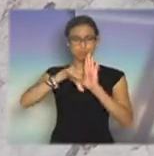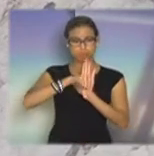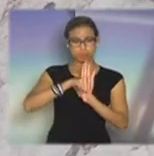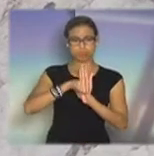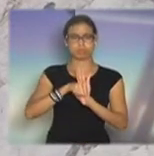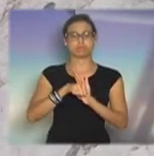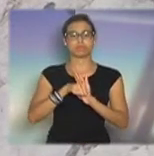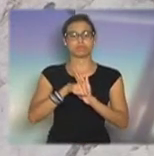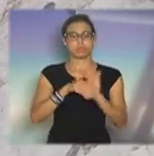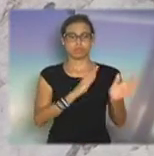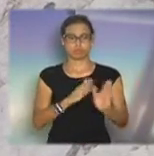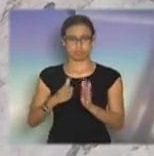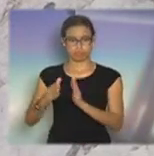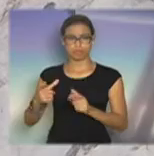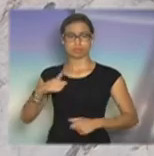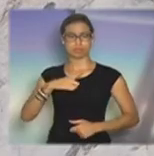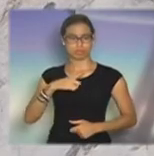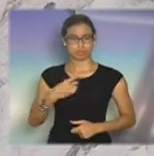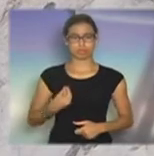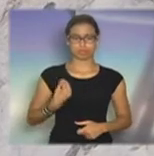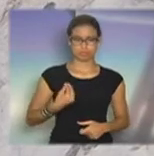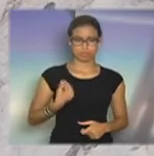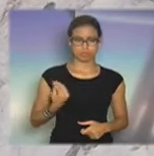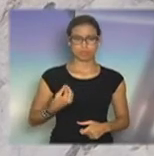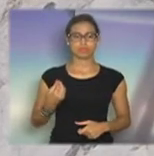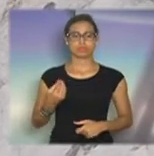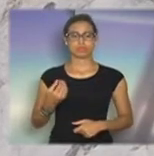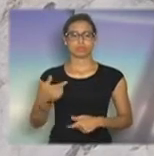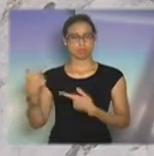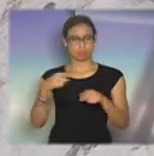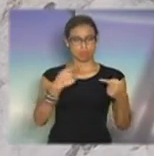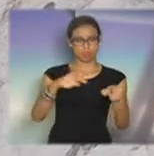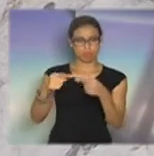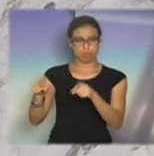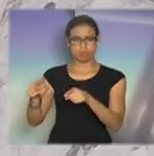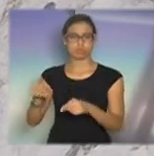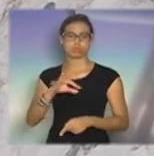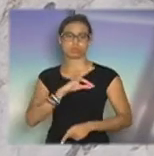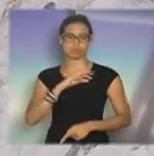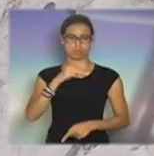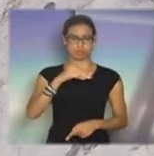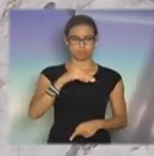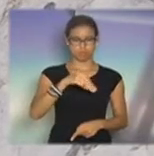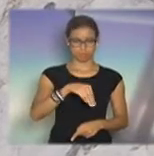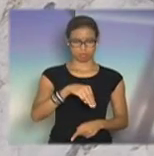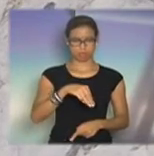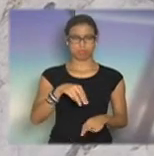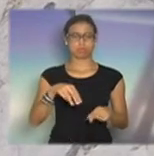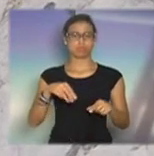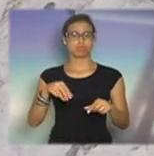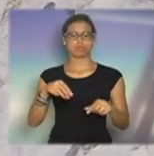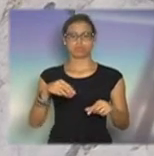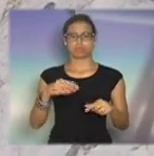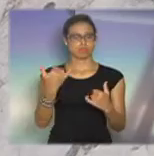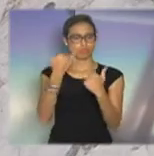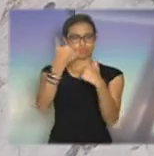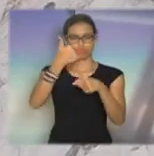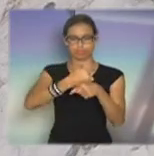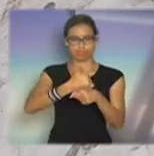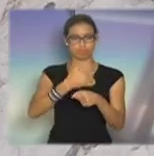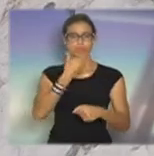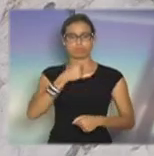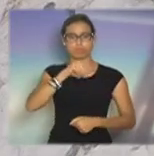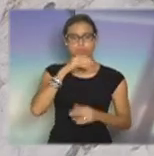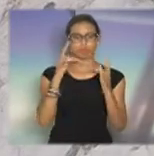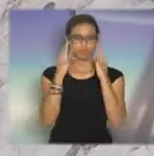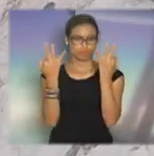está aí, presente, atacando, matando policiais, matando autoridades, matando pai de família. O crime está a